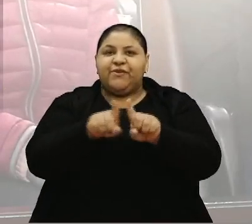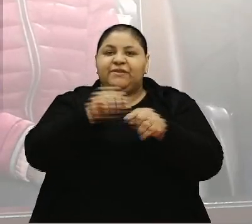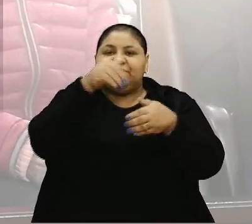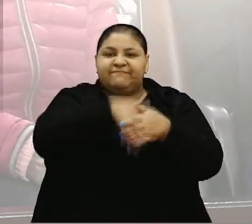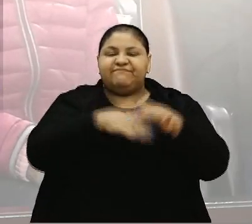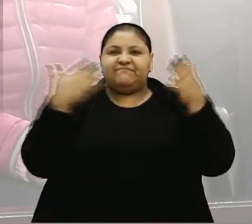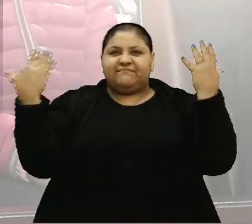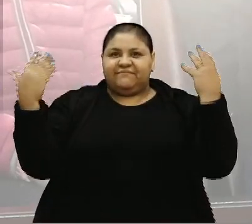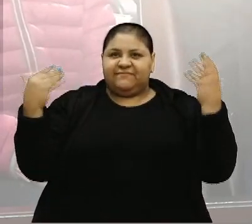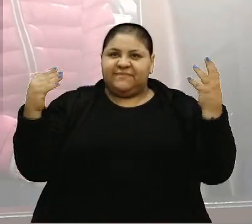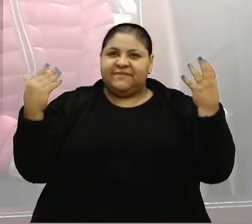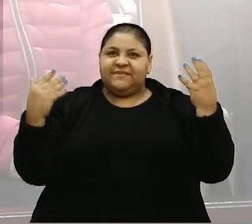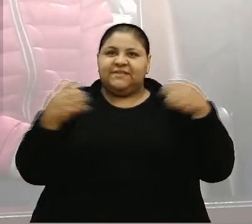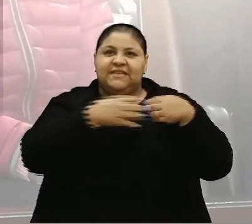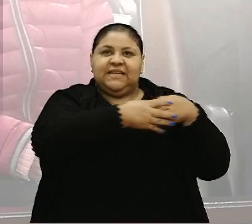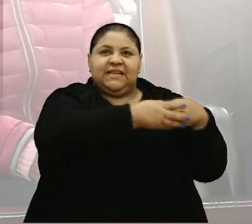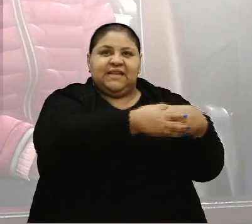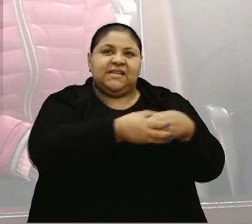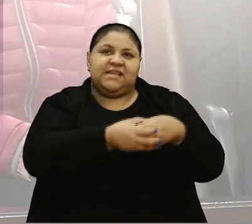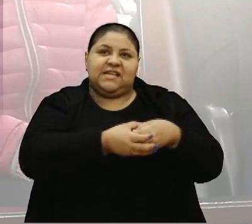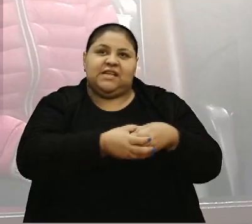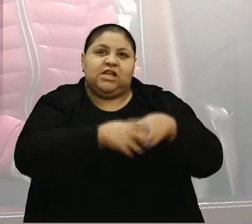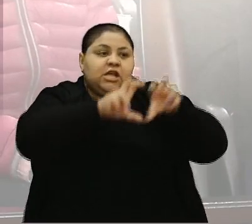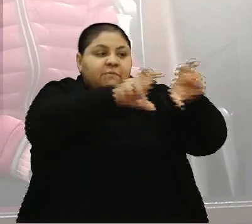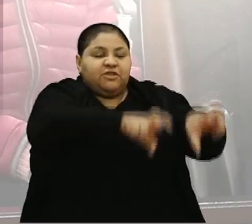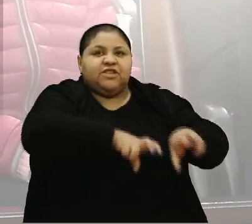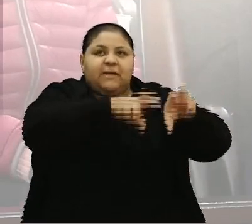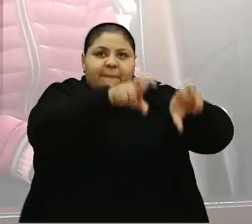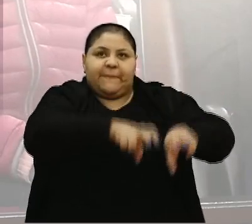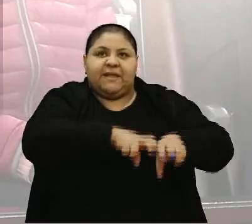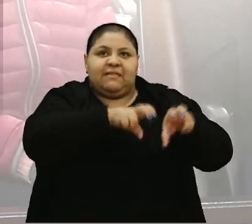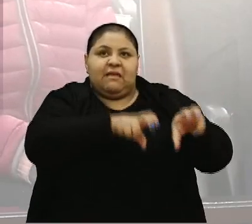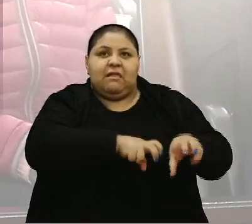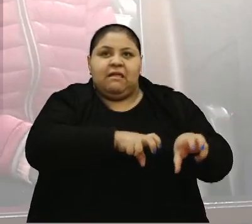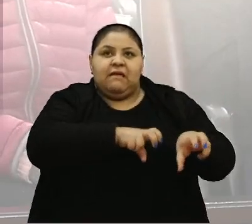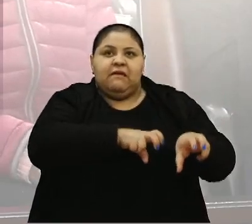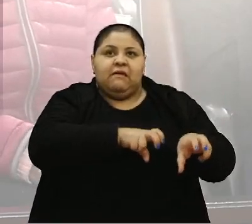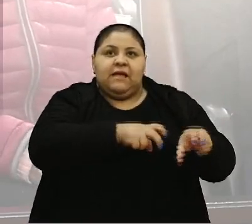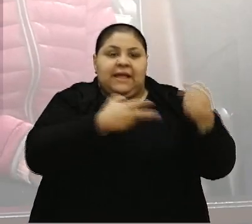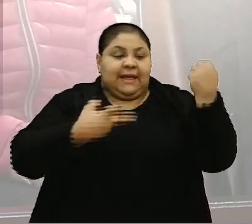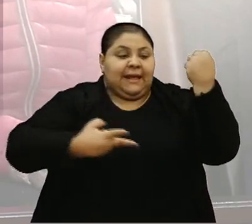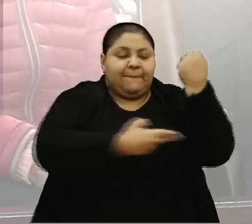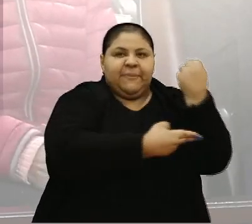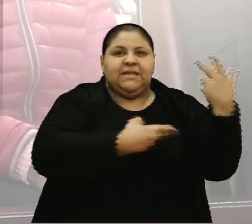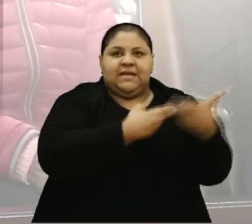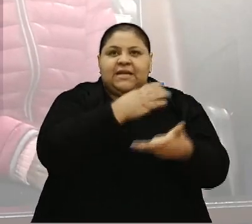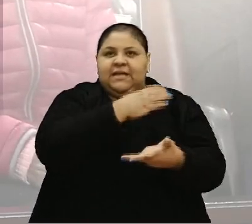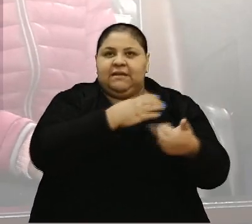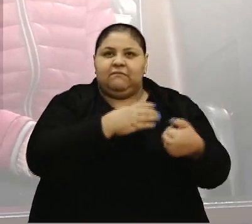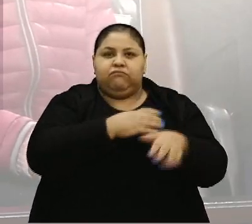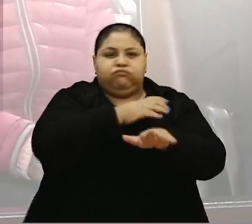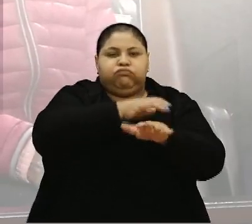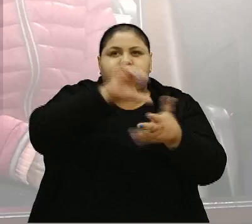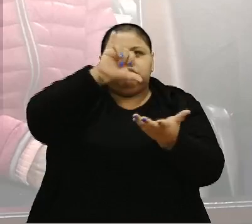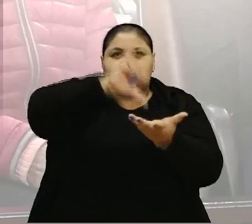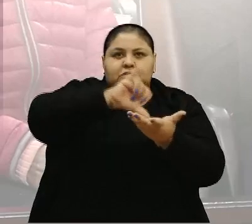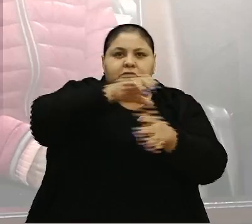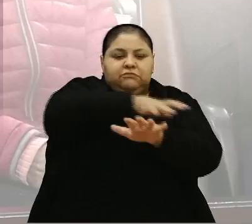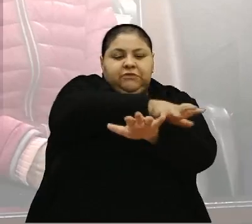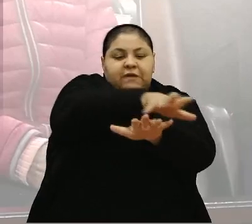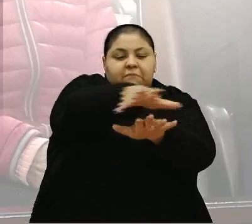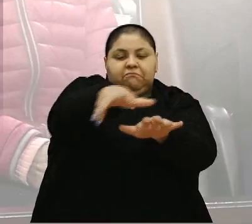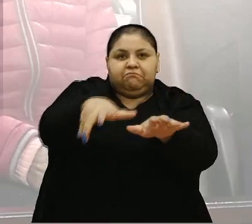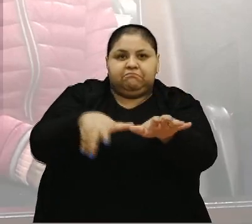para a equipe de capina que estiveram sexta-feira fazendo a capina em torno do Centro Social Urbano,